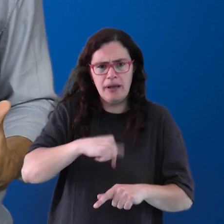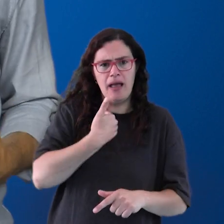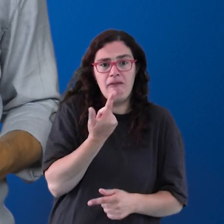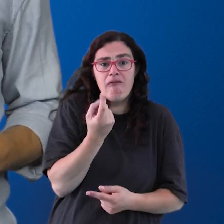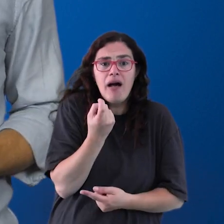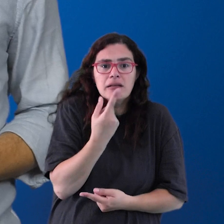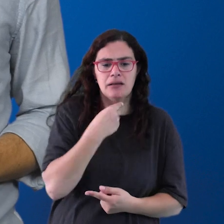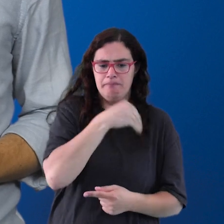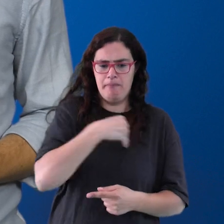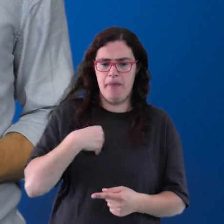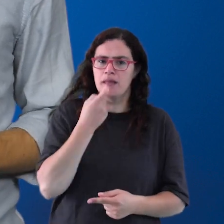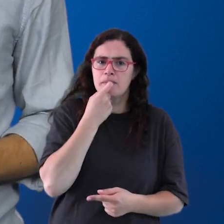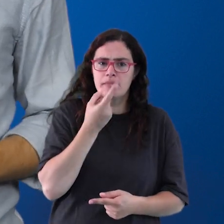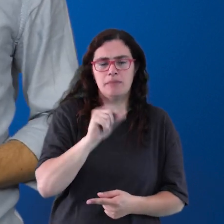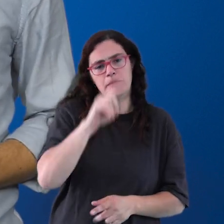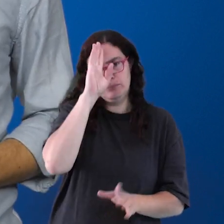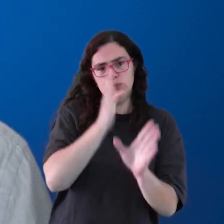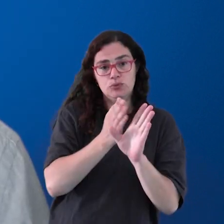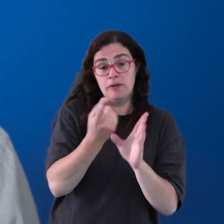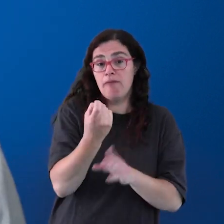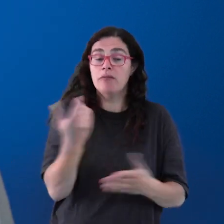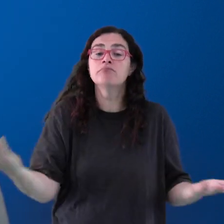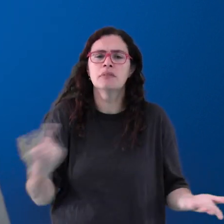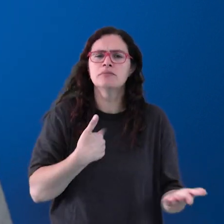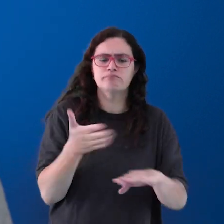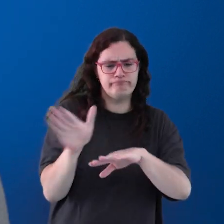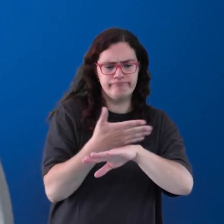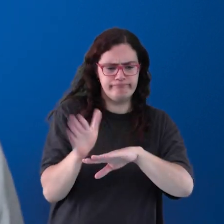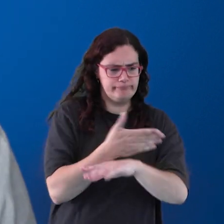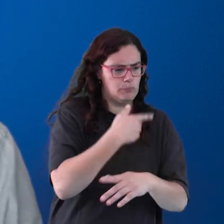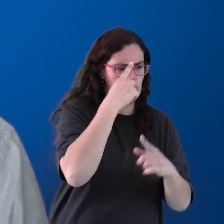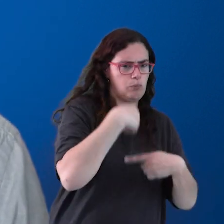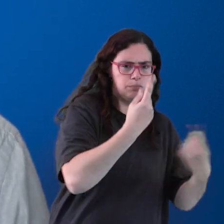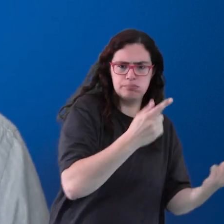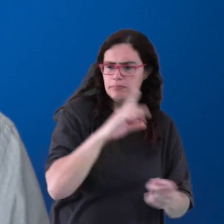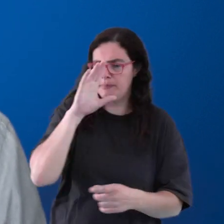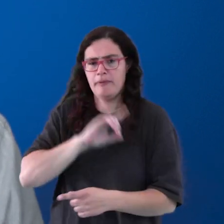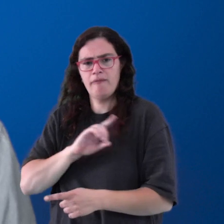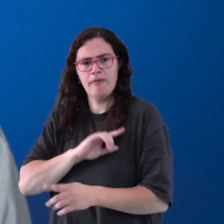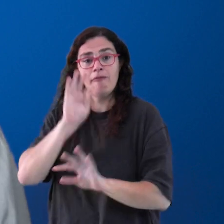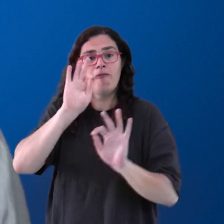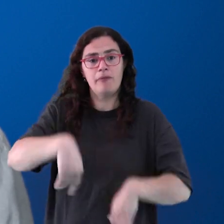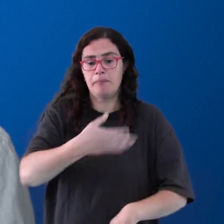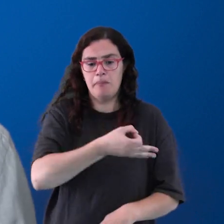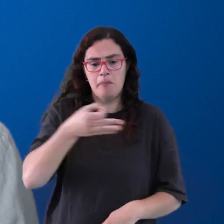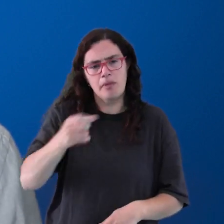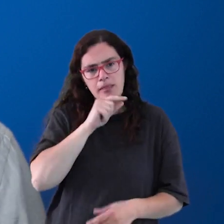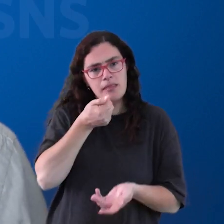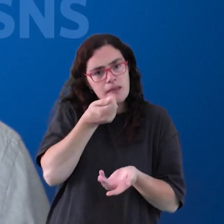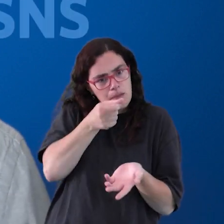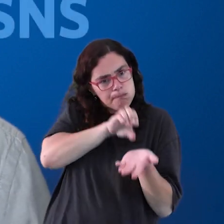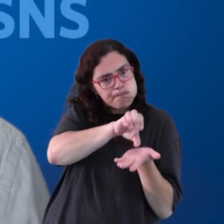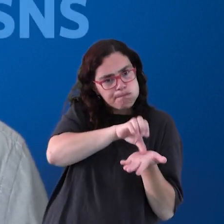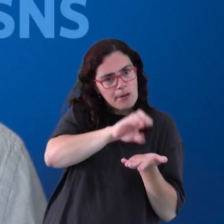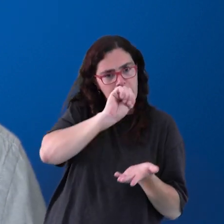importantes como a medicina dentária ou a psicologia. Precisamos de separar o público do privado, acabar com os PPPs e investir